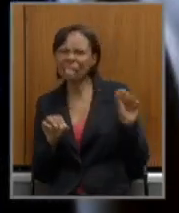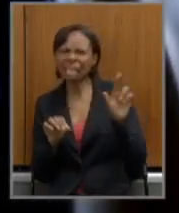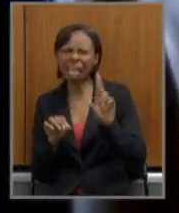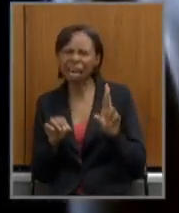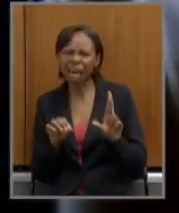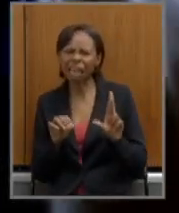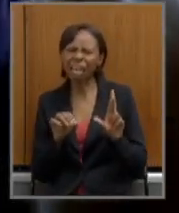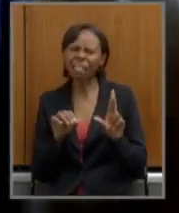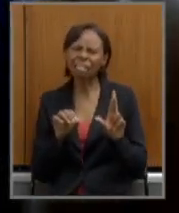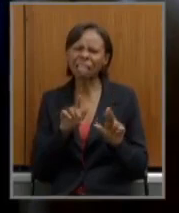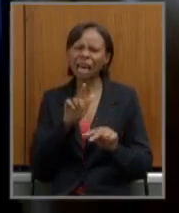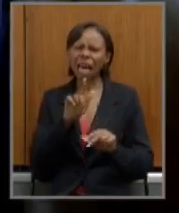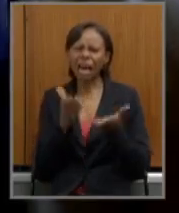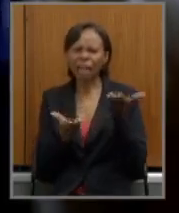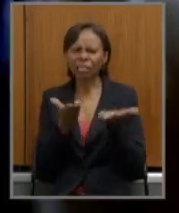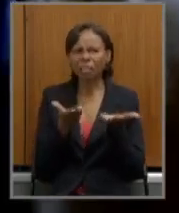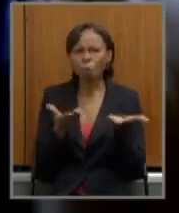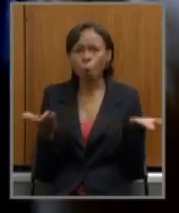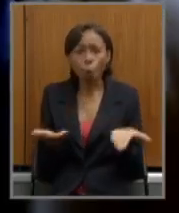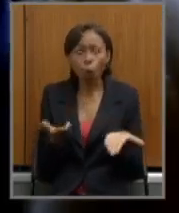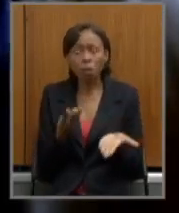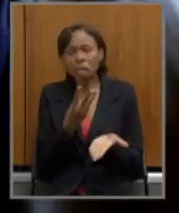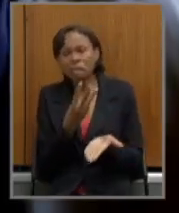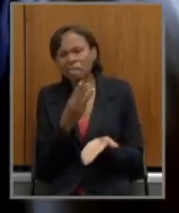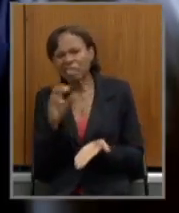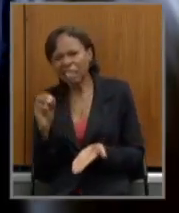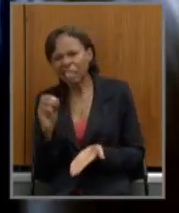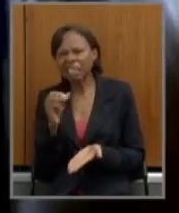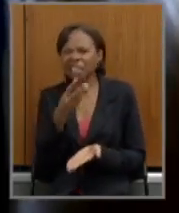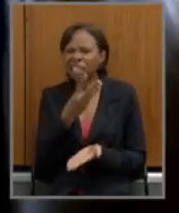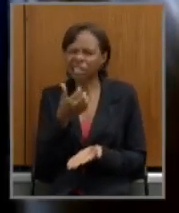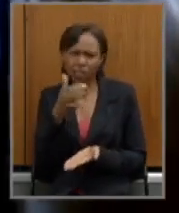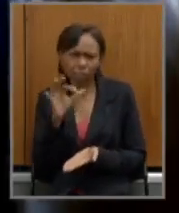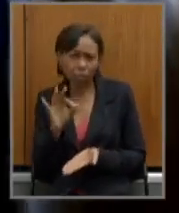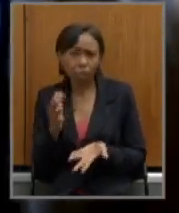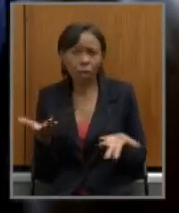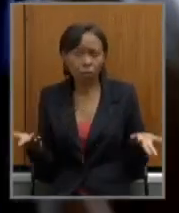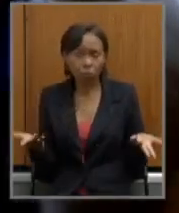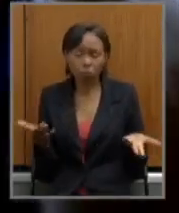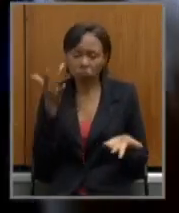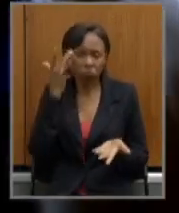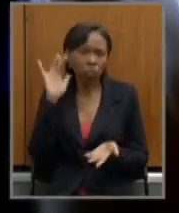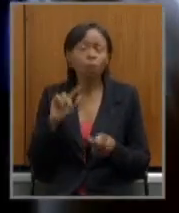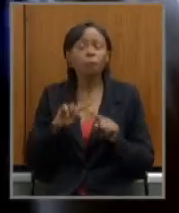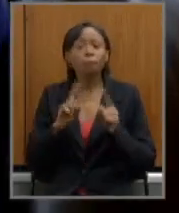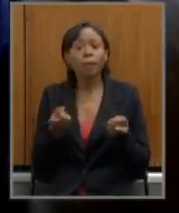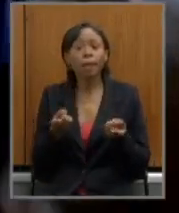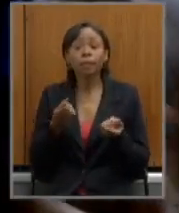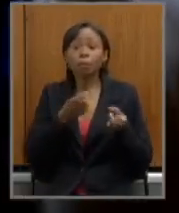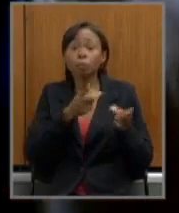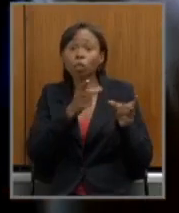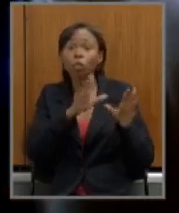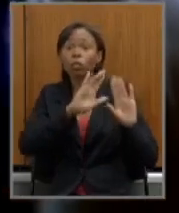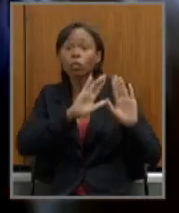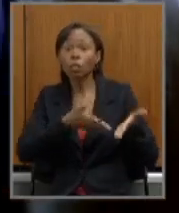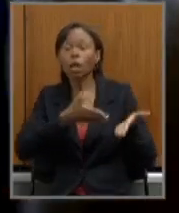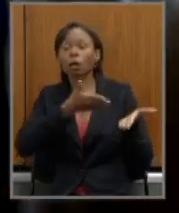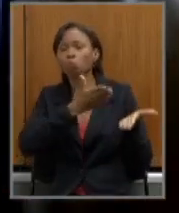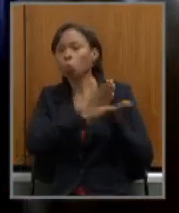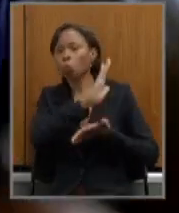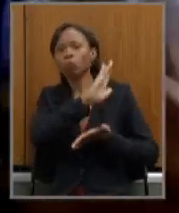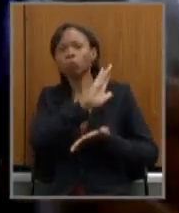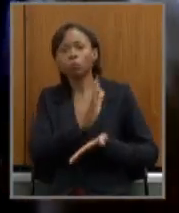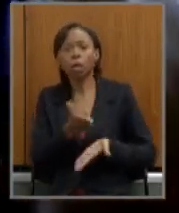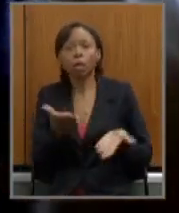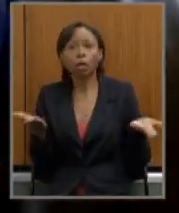315 sei lá uma taxação de 20% que já está aprovado já está em vigor a aníquota até